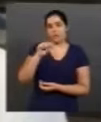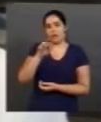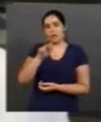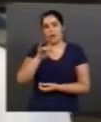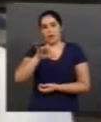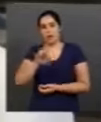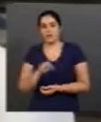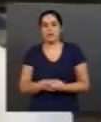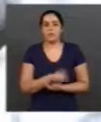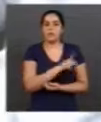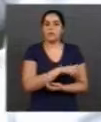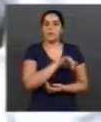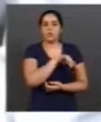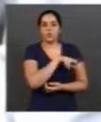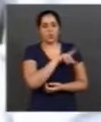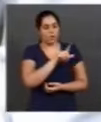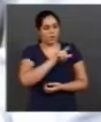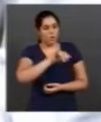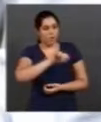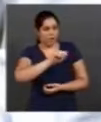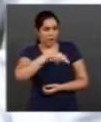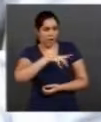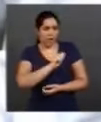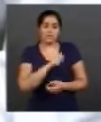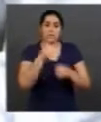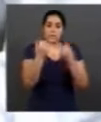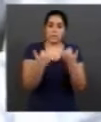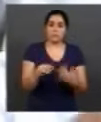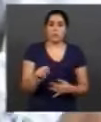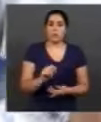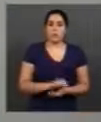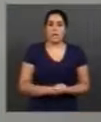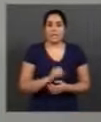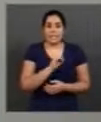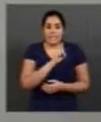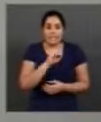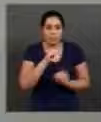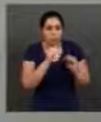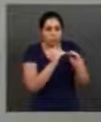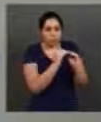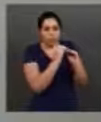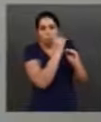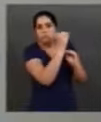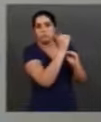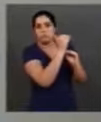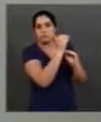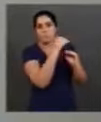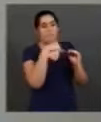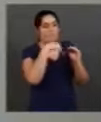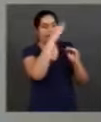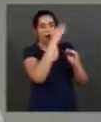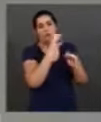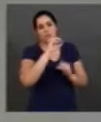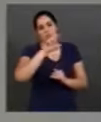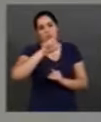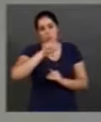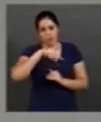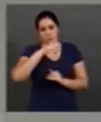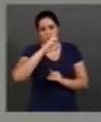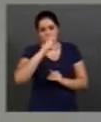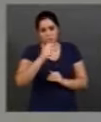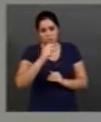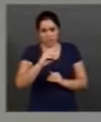Juliana explica que se o valor de flúor na água consumida pela população ultrapassar 0,7 ppm, pode